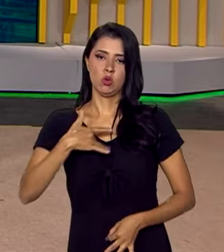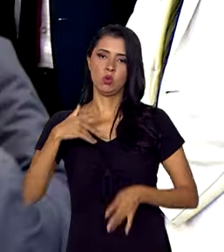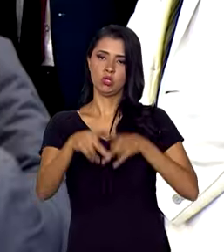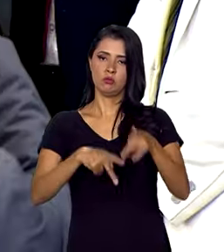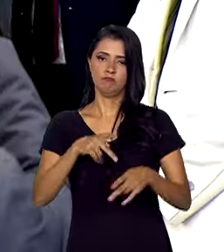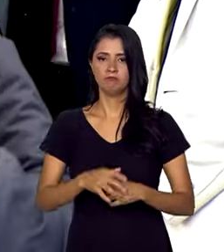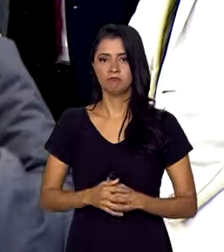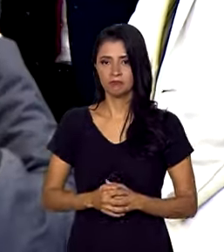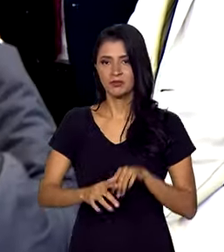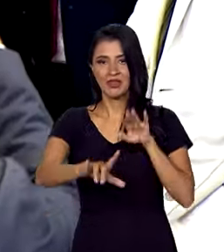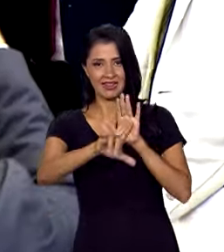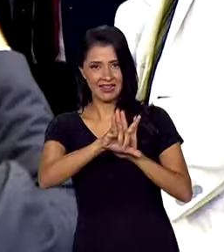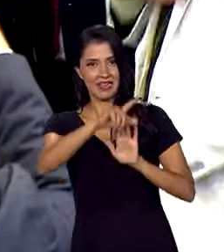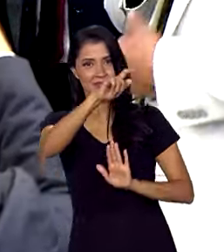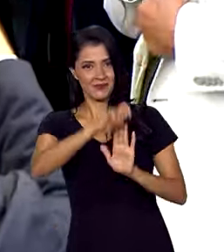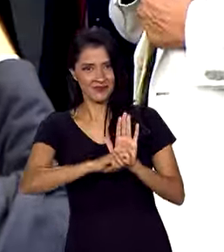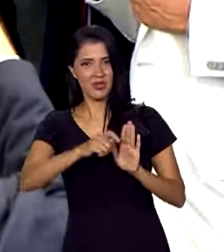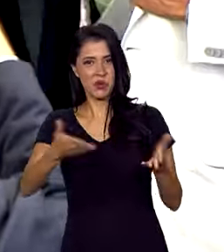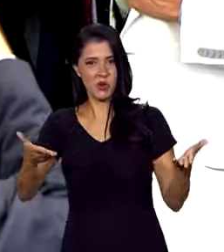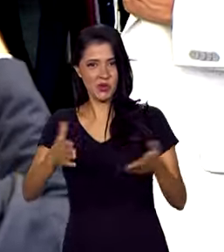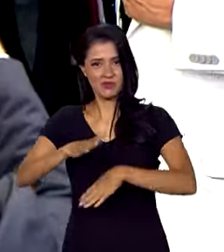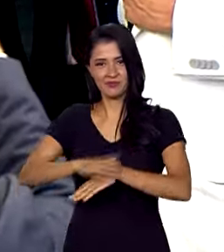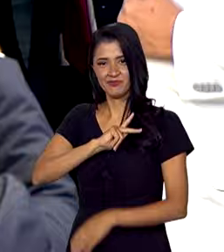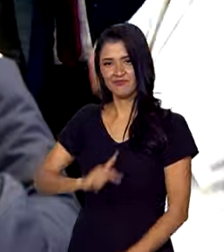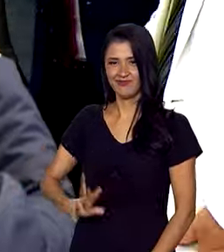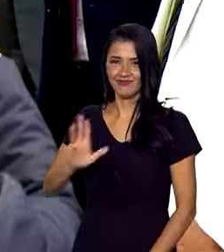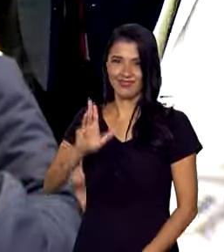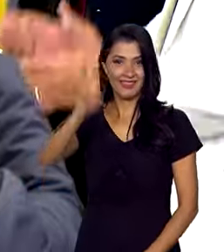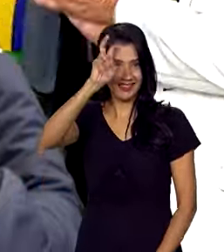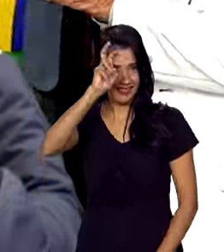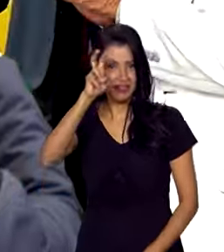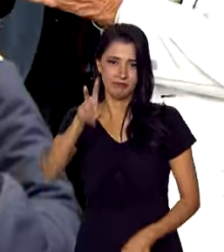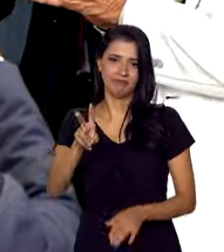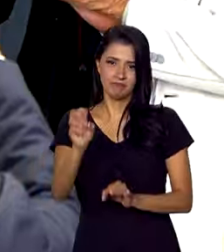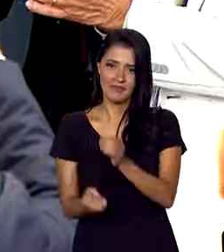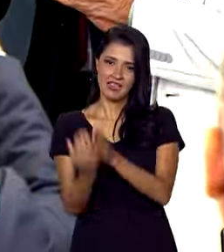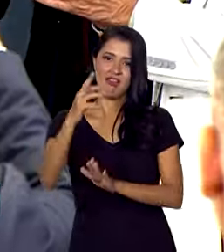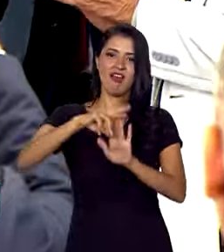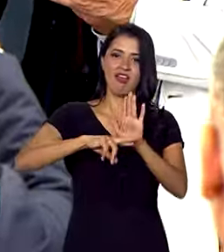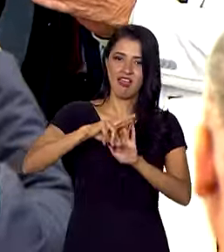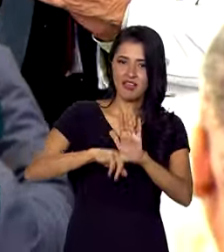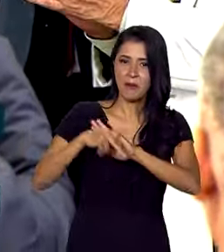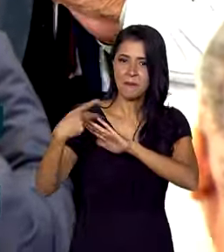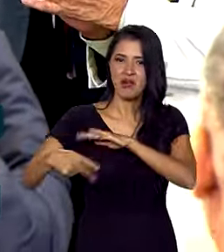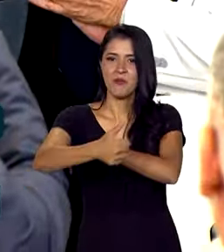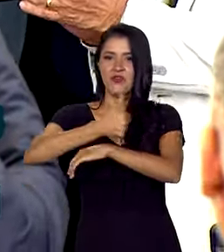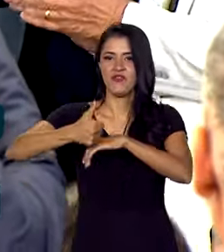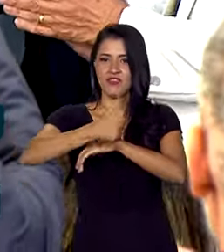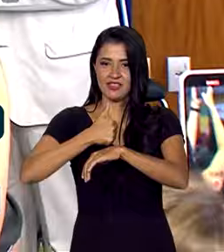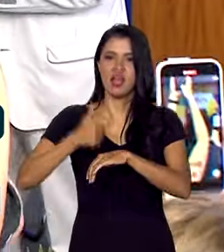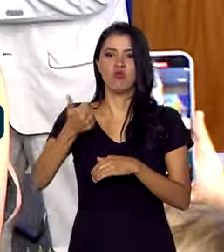A lei sancionada pelo presidente Lula nesta quinta-feira regulamenta a profissão de sanitarista.